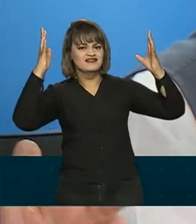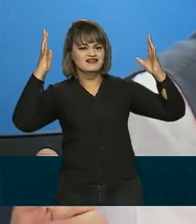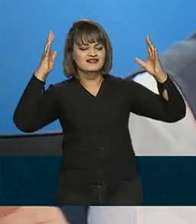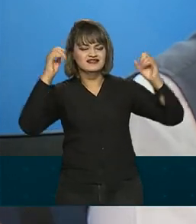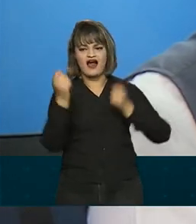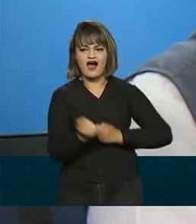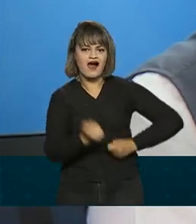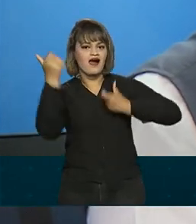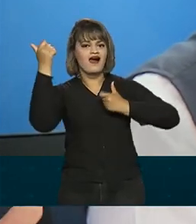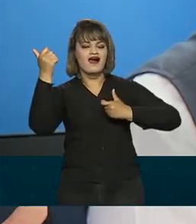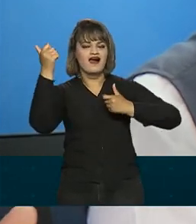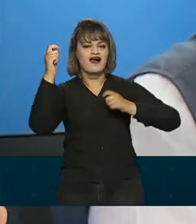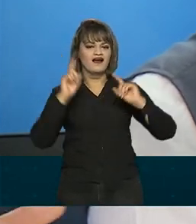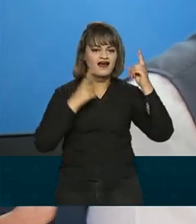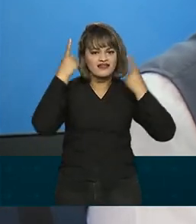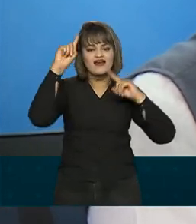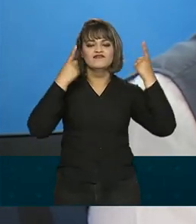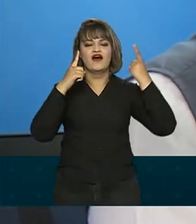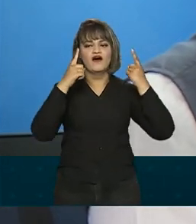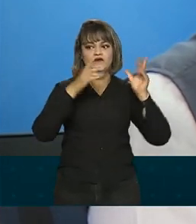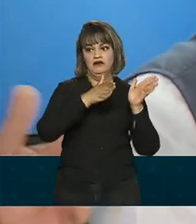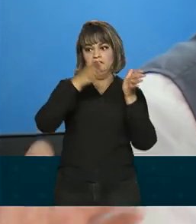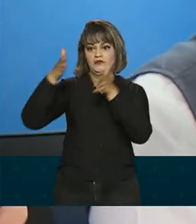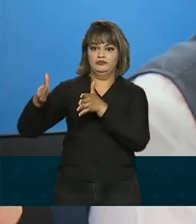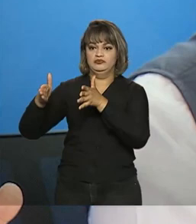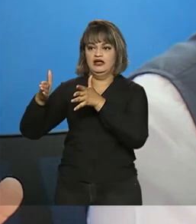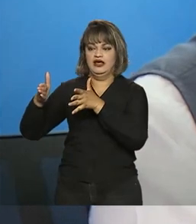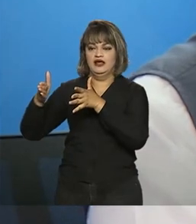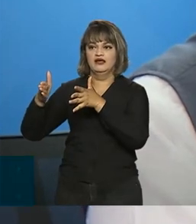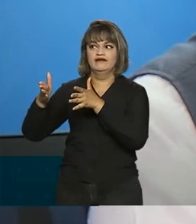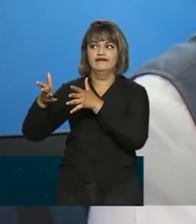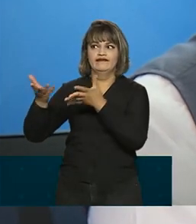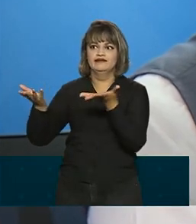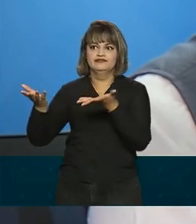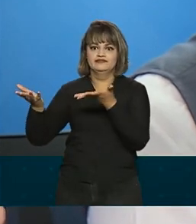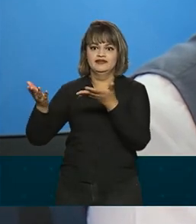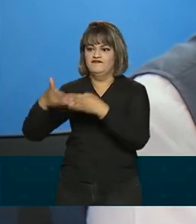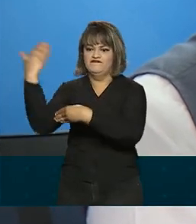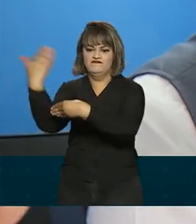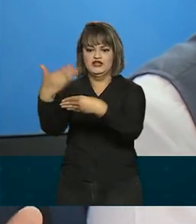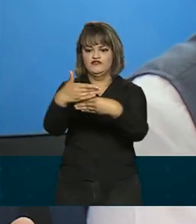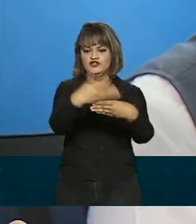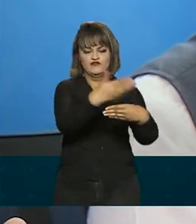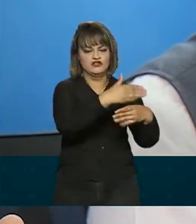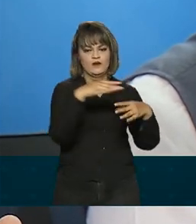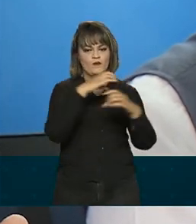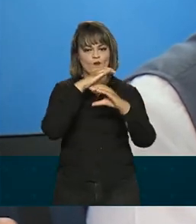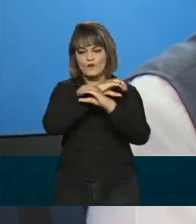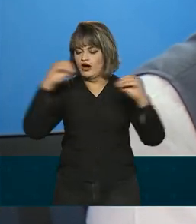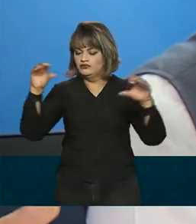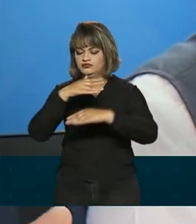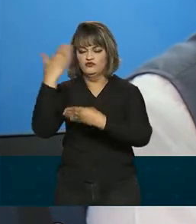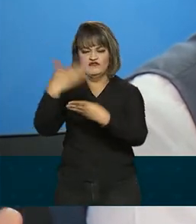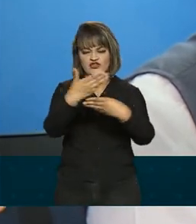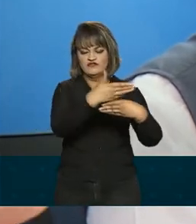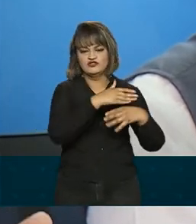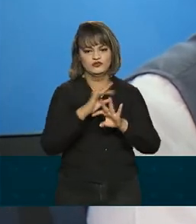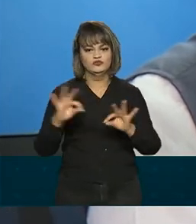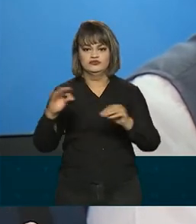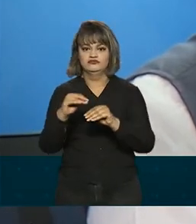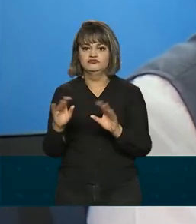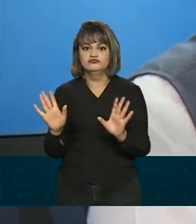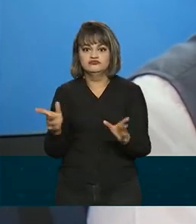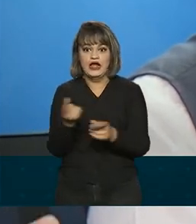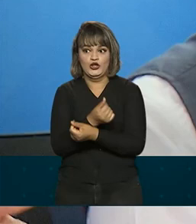de réveillon, de carnaval, para uma situação de fechamento total da nossa